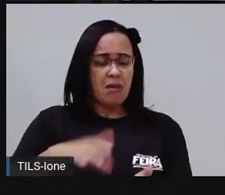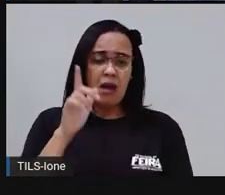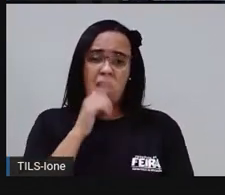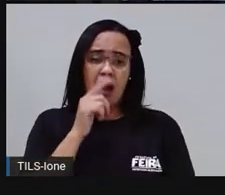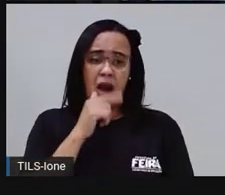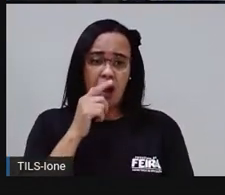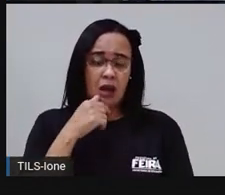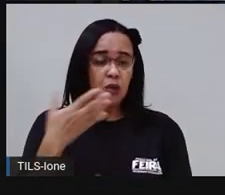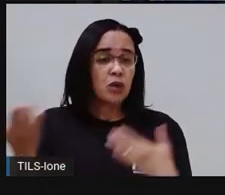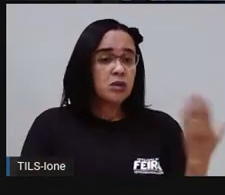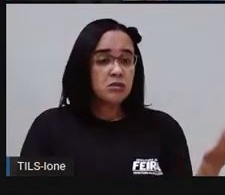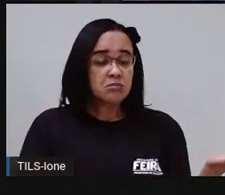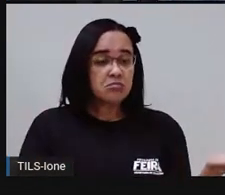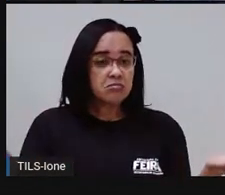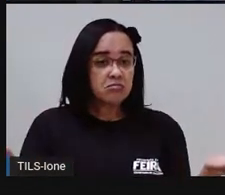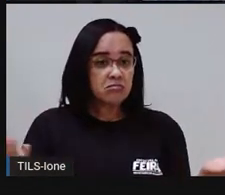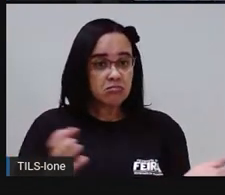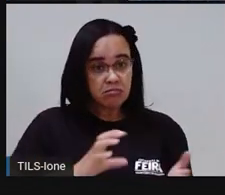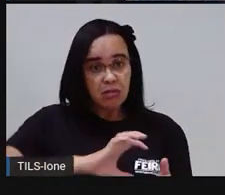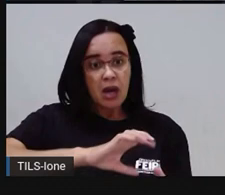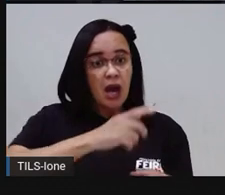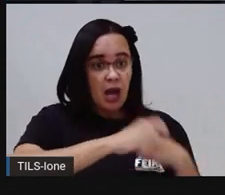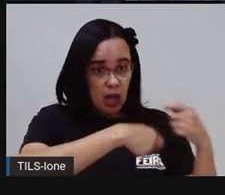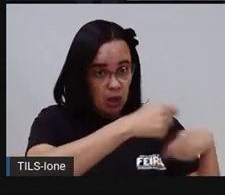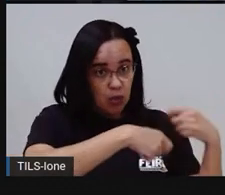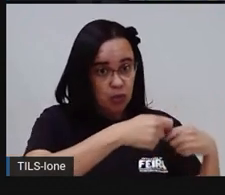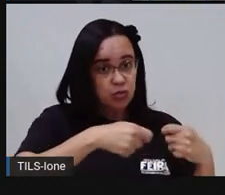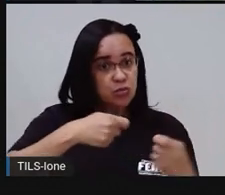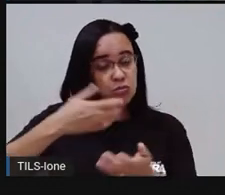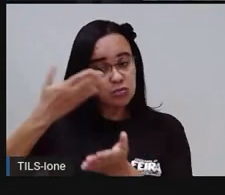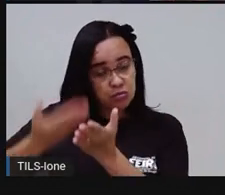cantando. A gente está economizando ou desperdiçando?